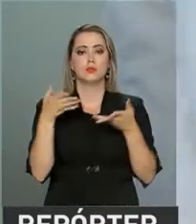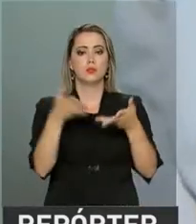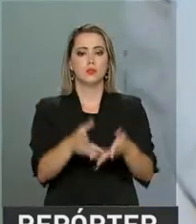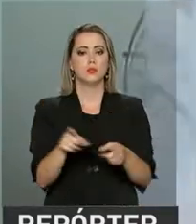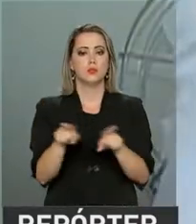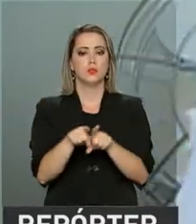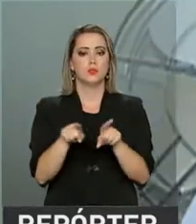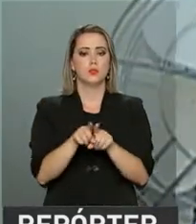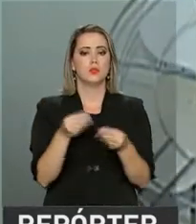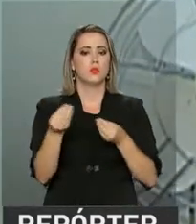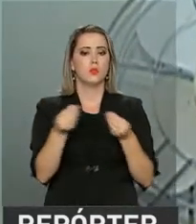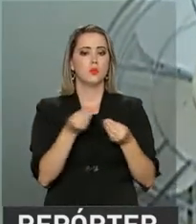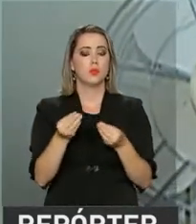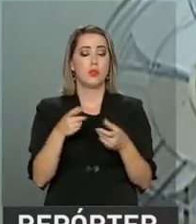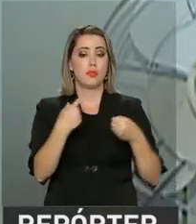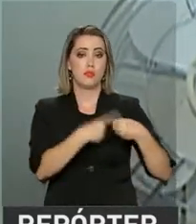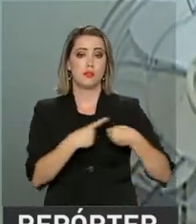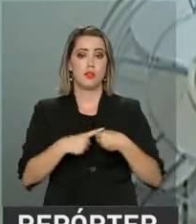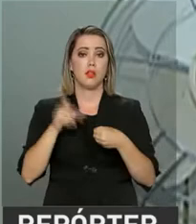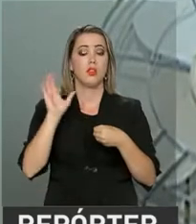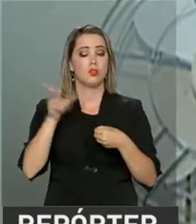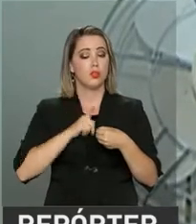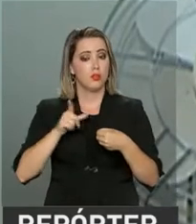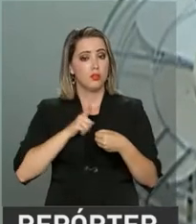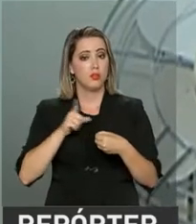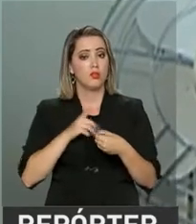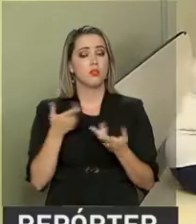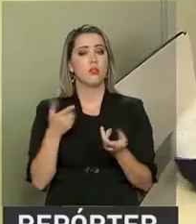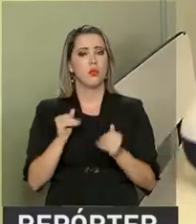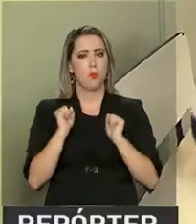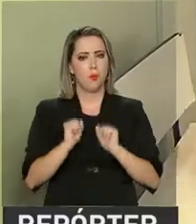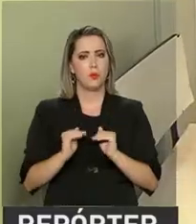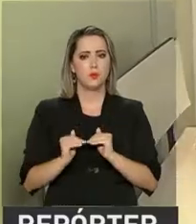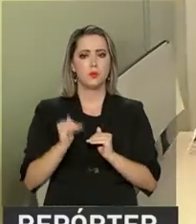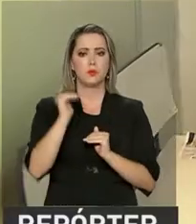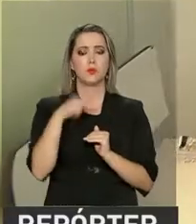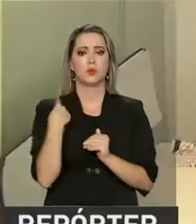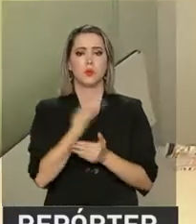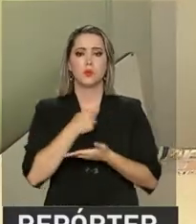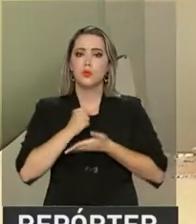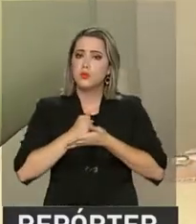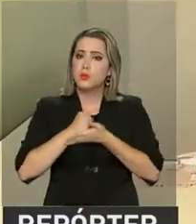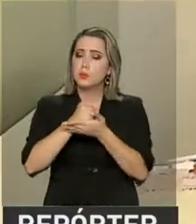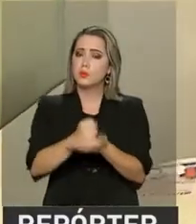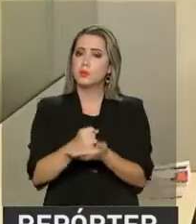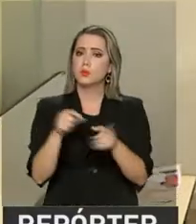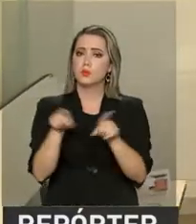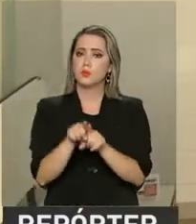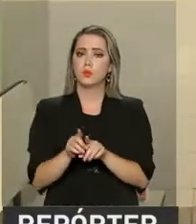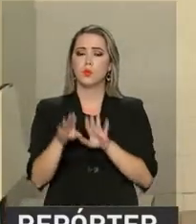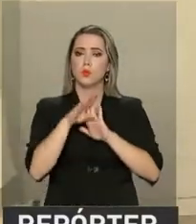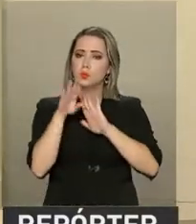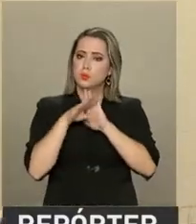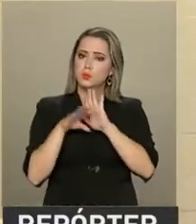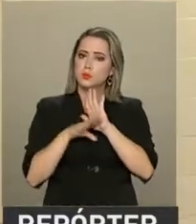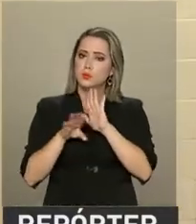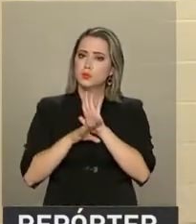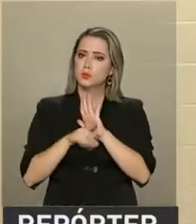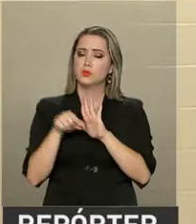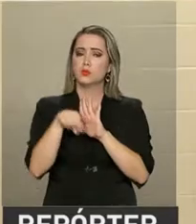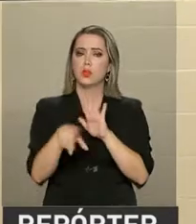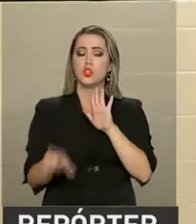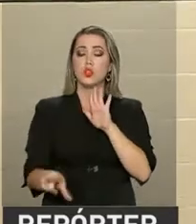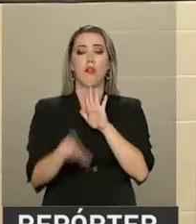também que municípios que já têm determinado número de médicos possam ampliar. Nós vamos oferecer um modelo padrão de